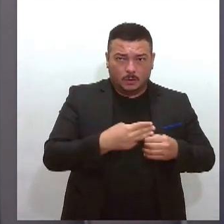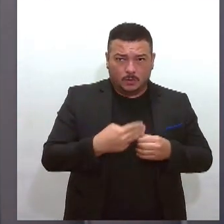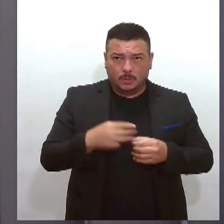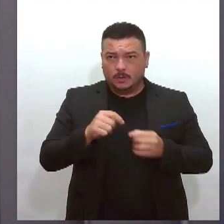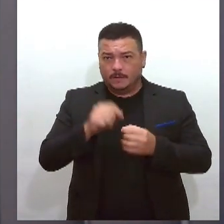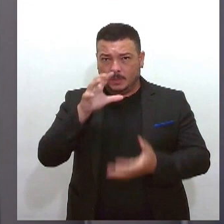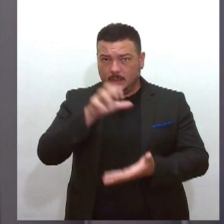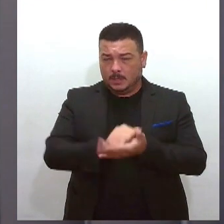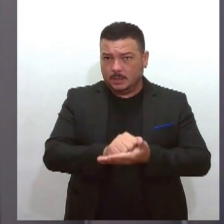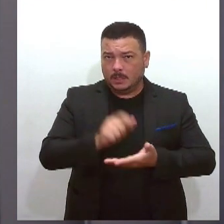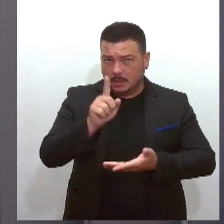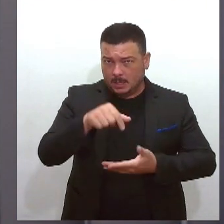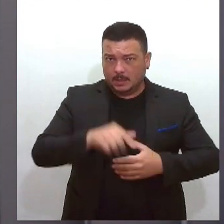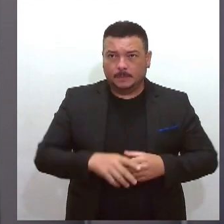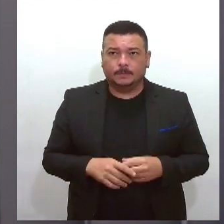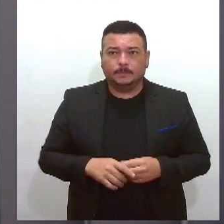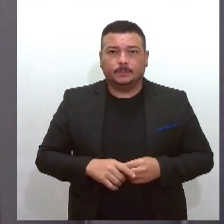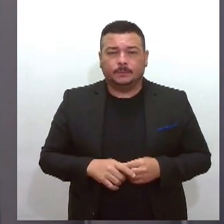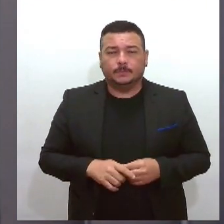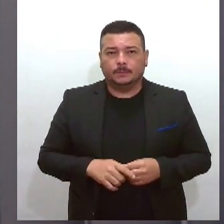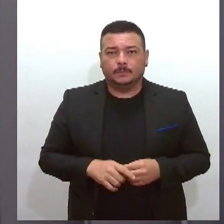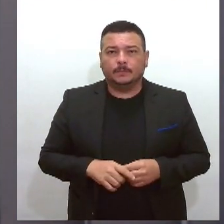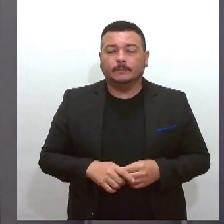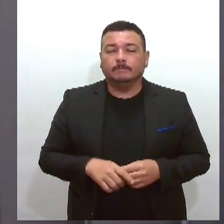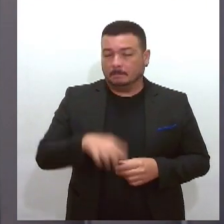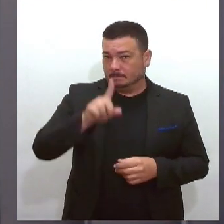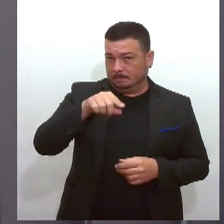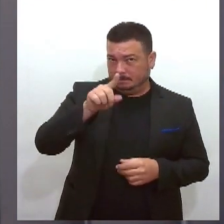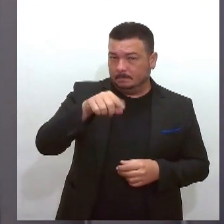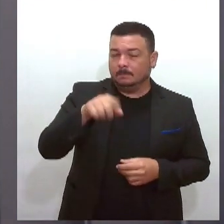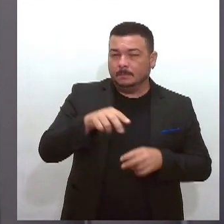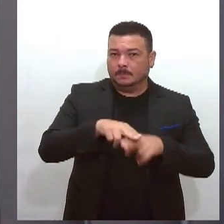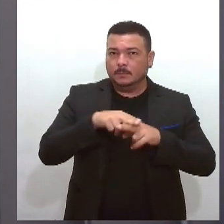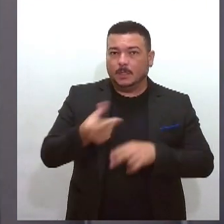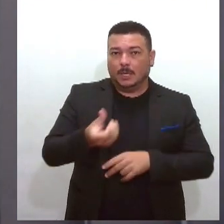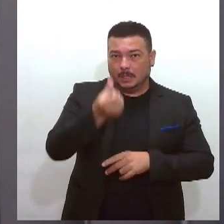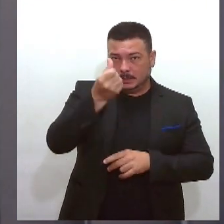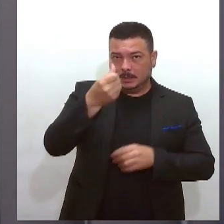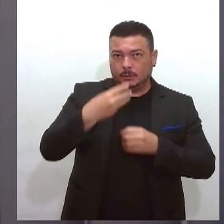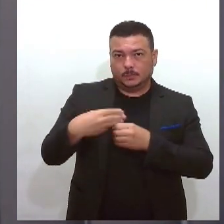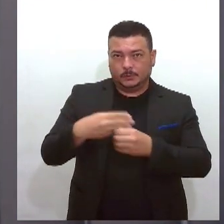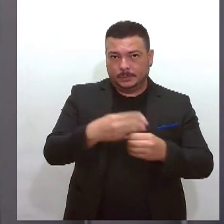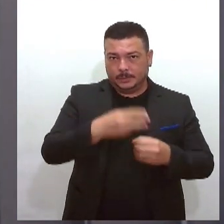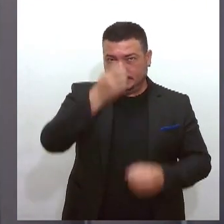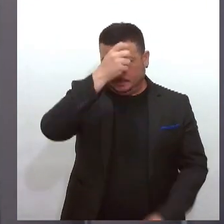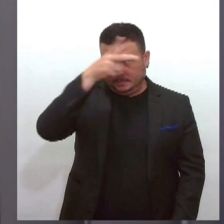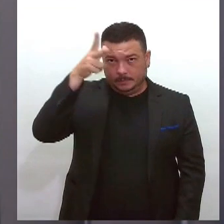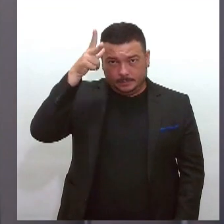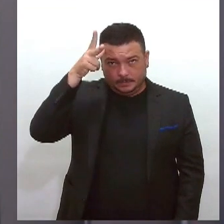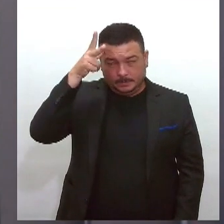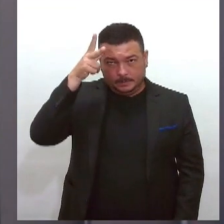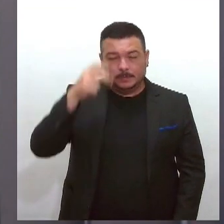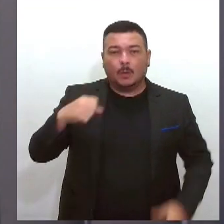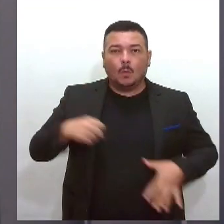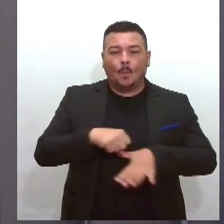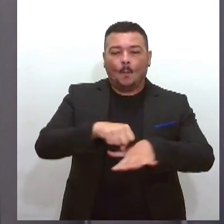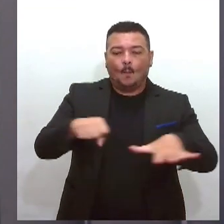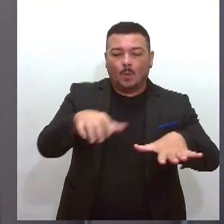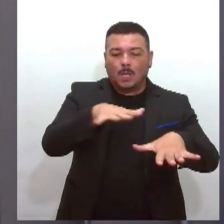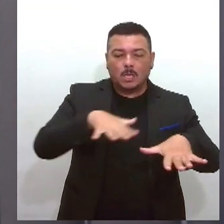Isso, isso mesmo. São seis prefeituras e o Alto Sertão Segipano. E aí